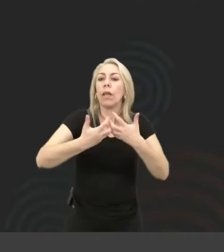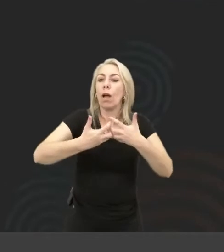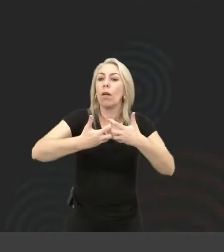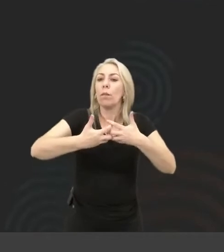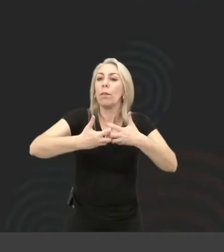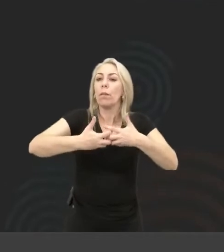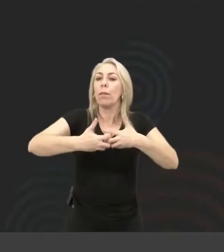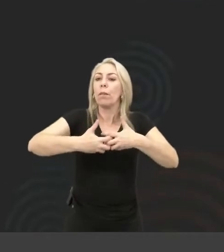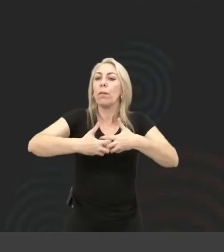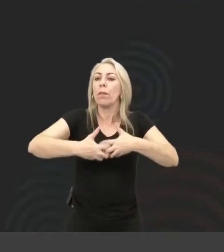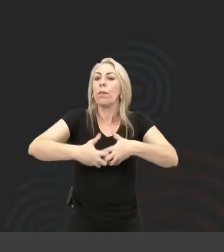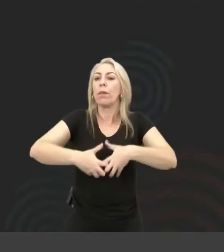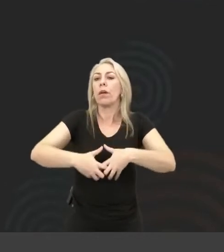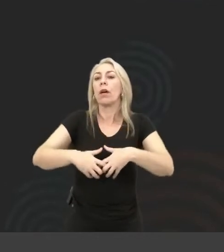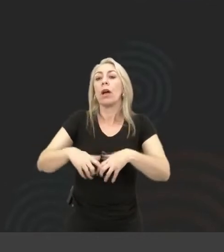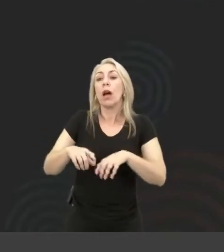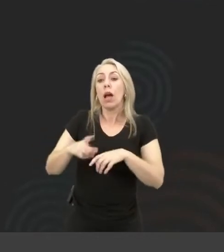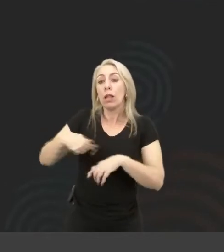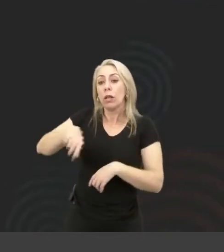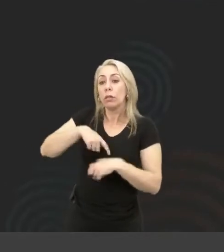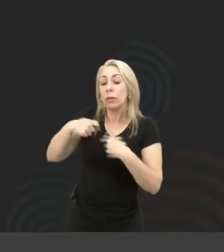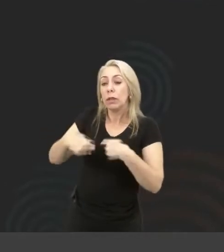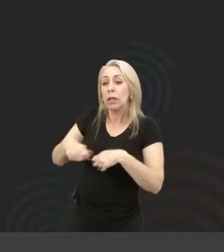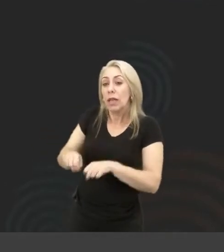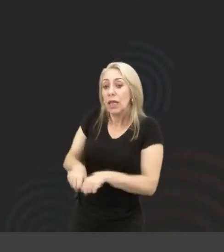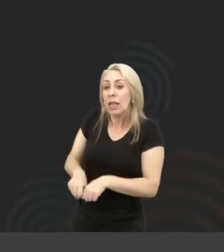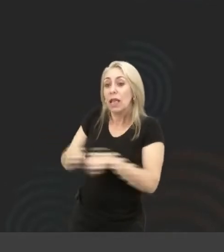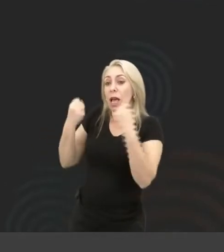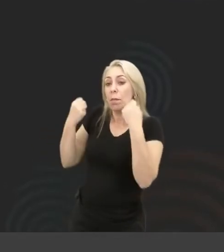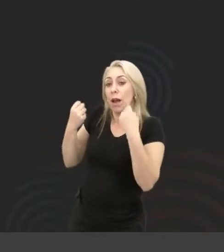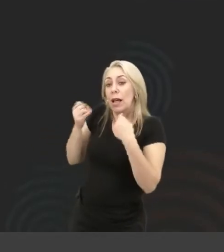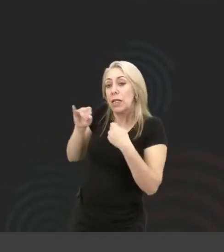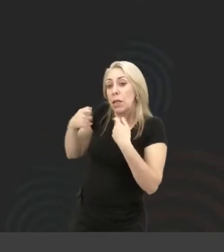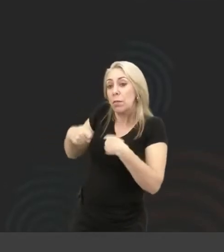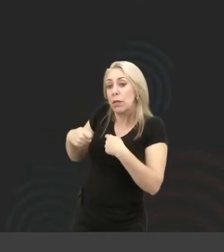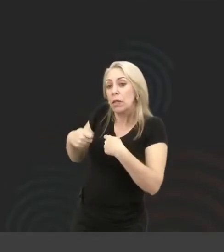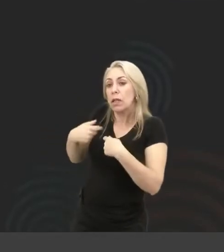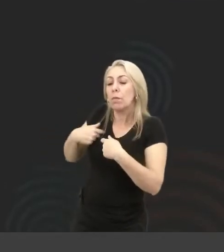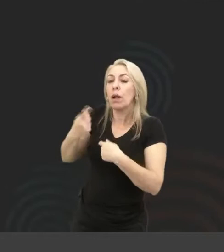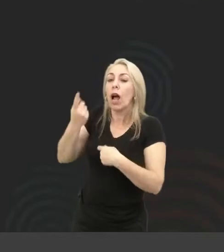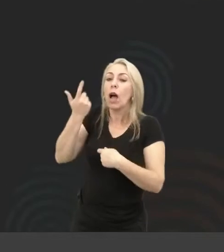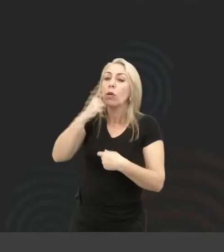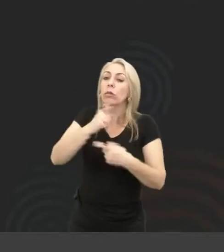bengalada, né, Diego? Pra gente conseguir fazer esse jogo virar de fato.